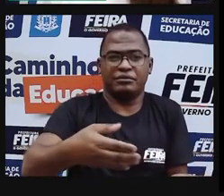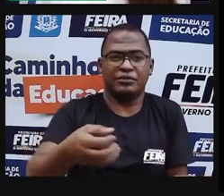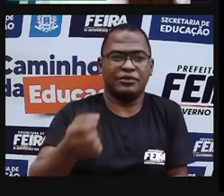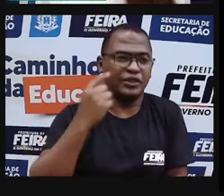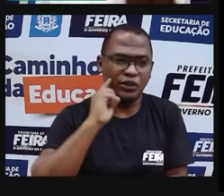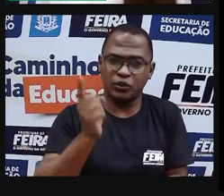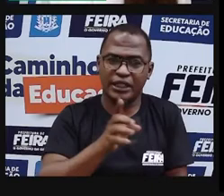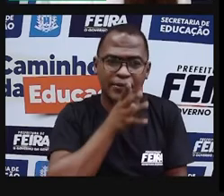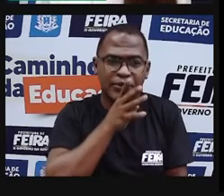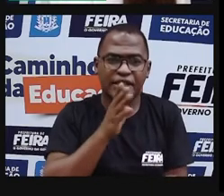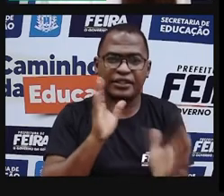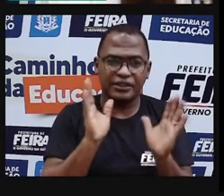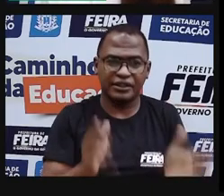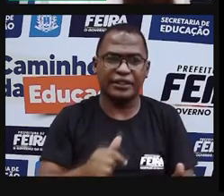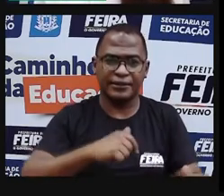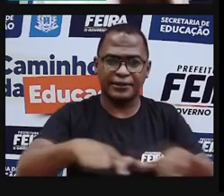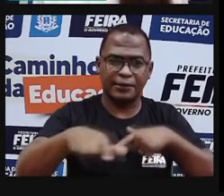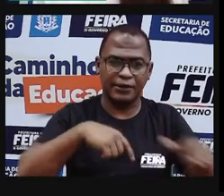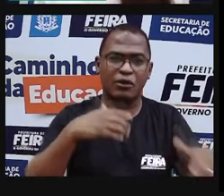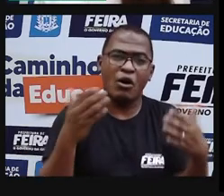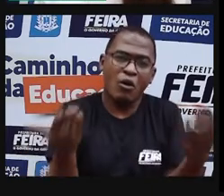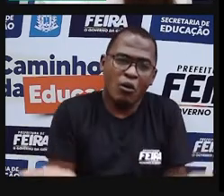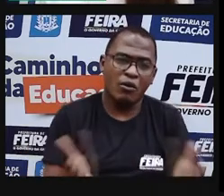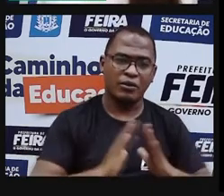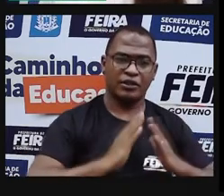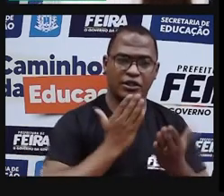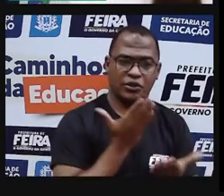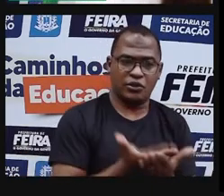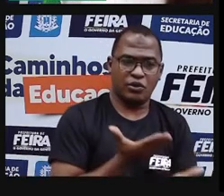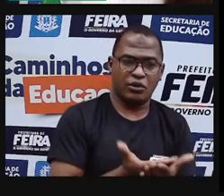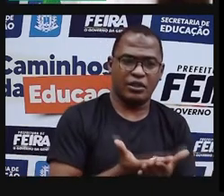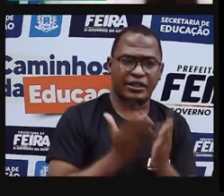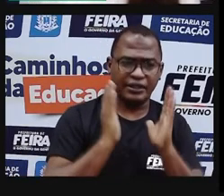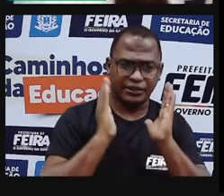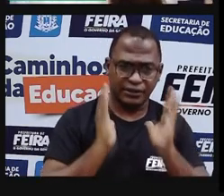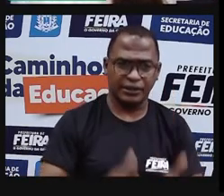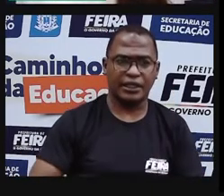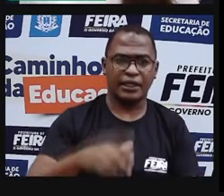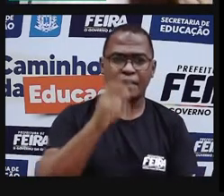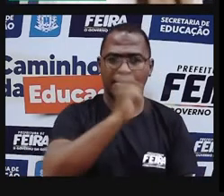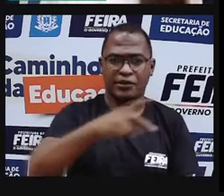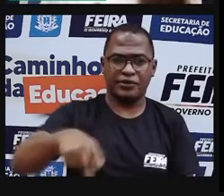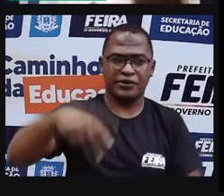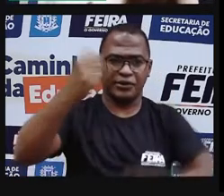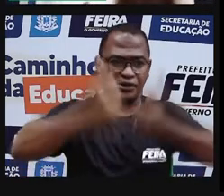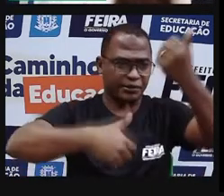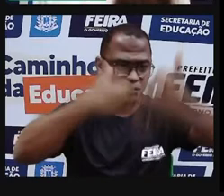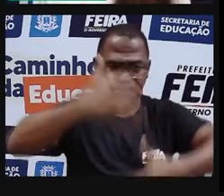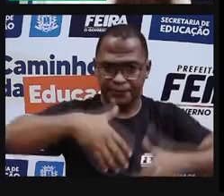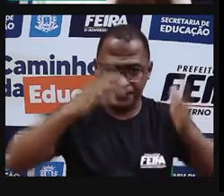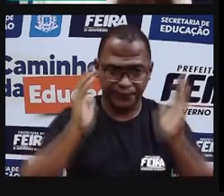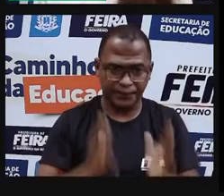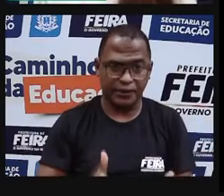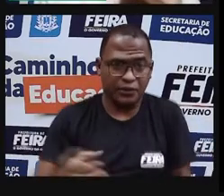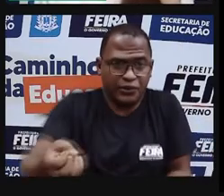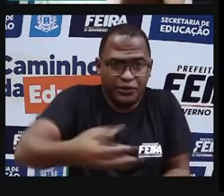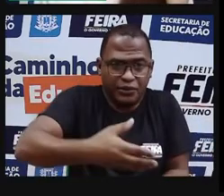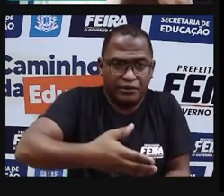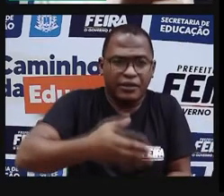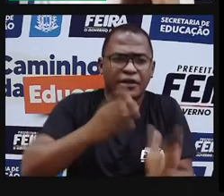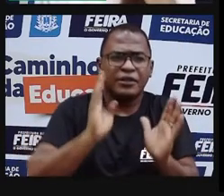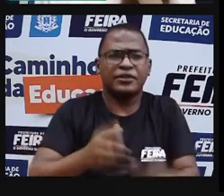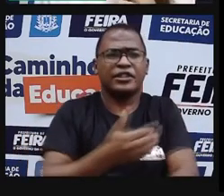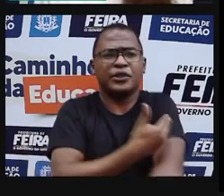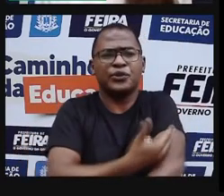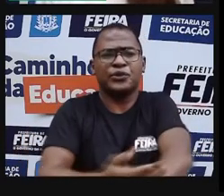já ouviu falar, já trabalhou na escola de vocês. A xilogravura é um assunto familiar ou não? Ou você